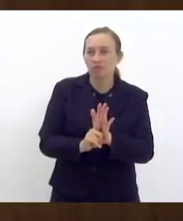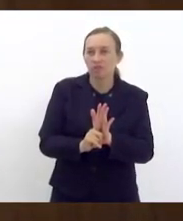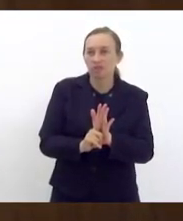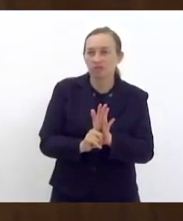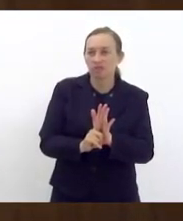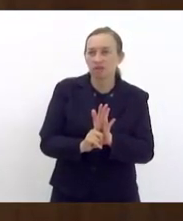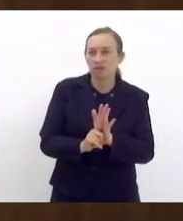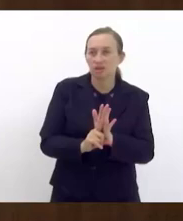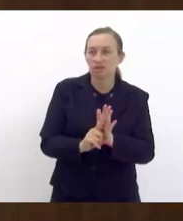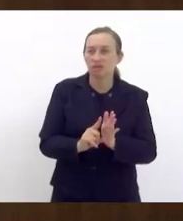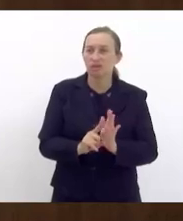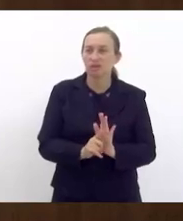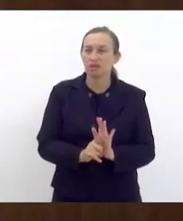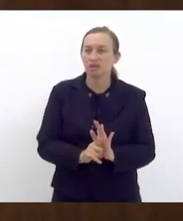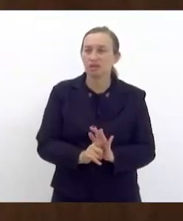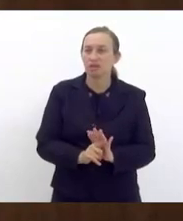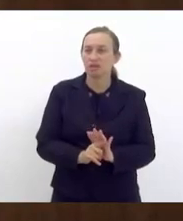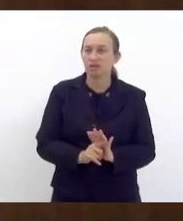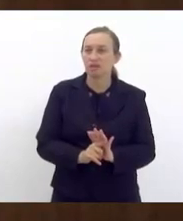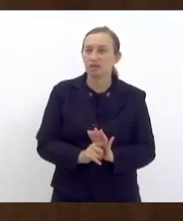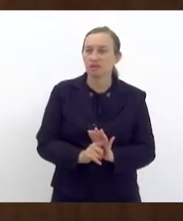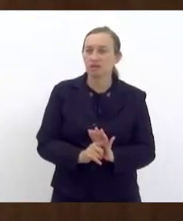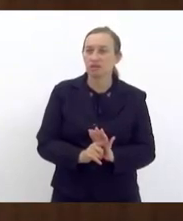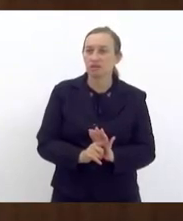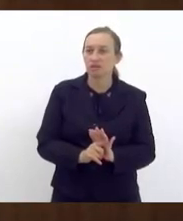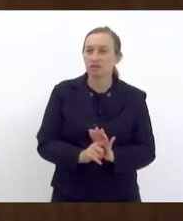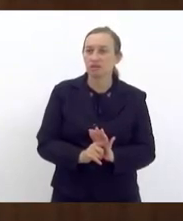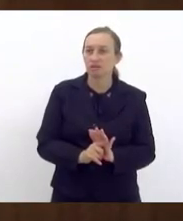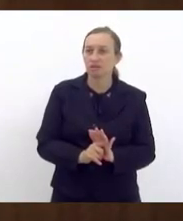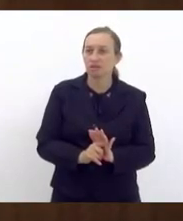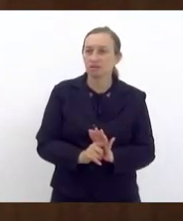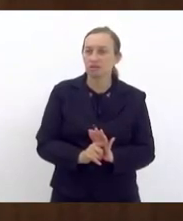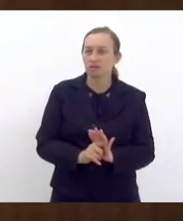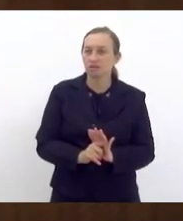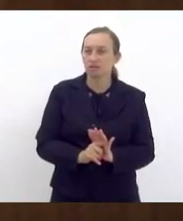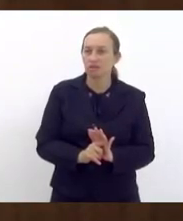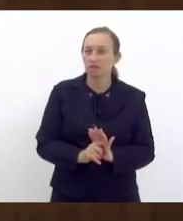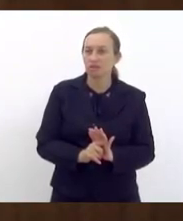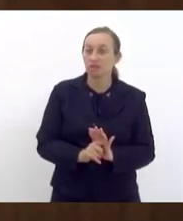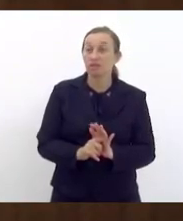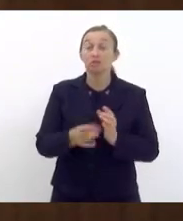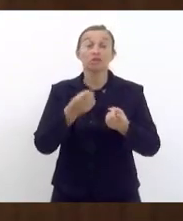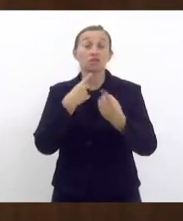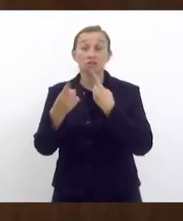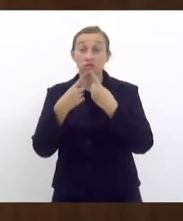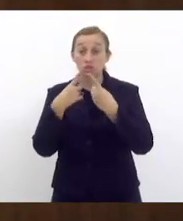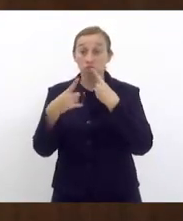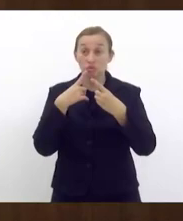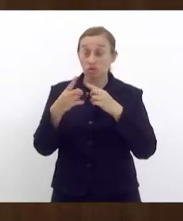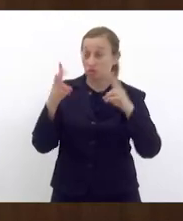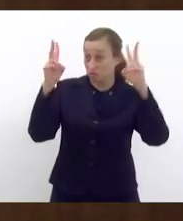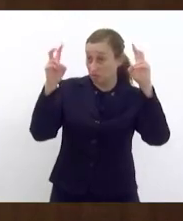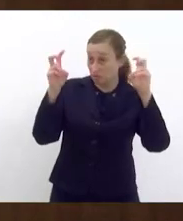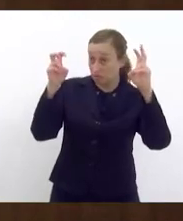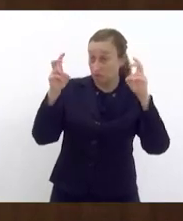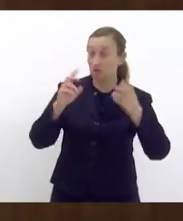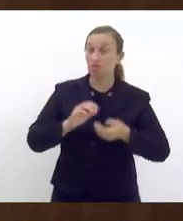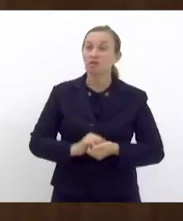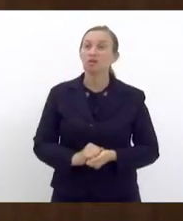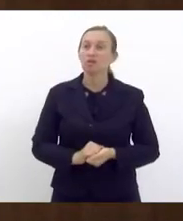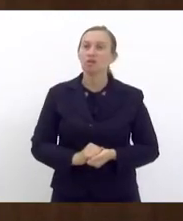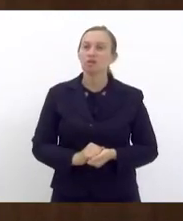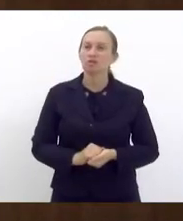que vem se discutindo a respeito, trata